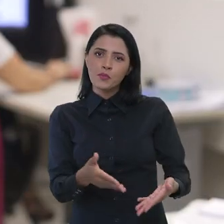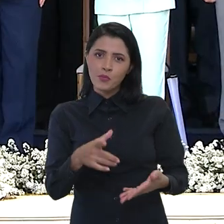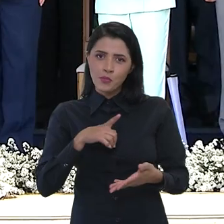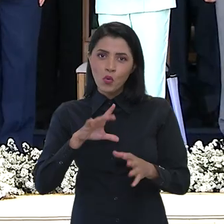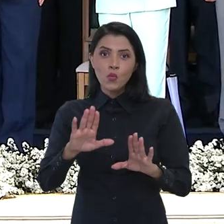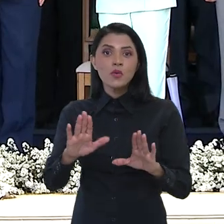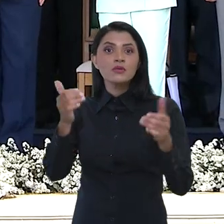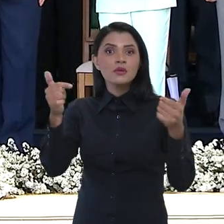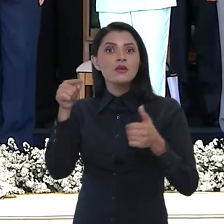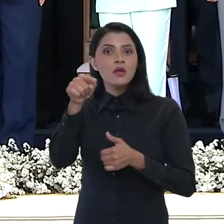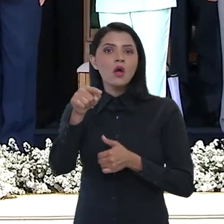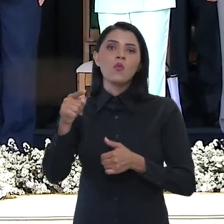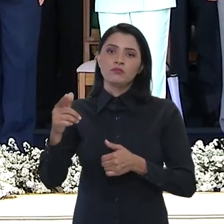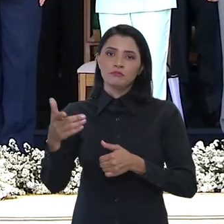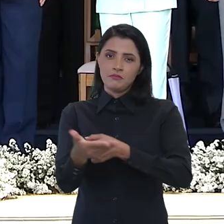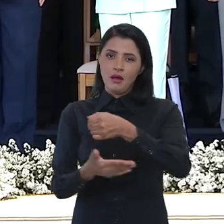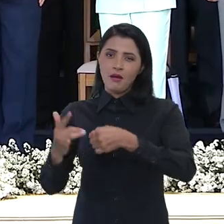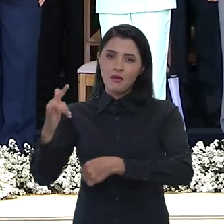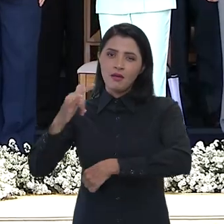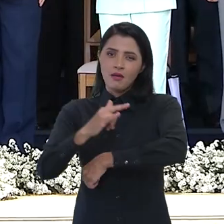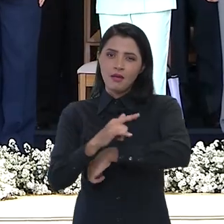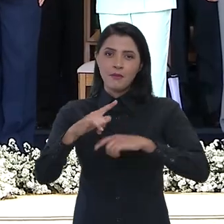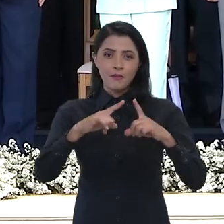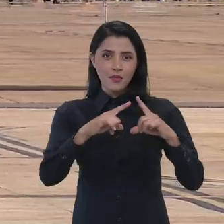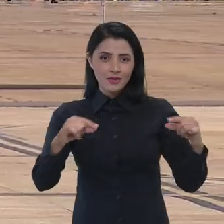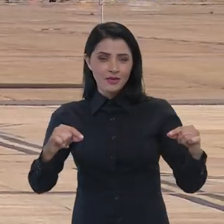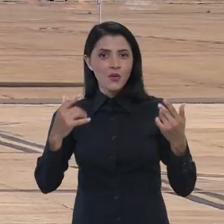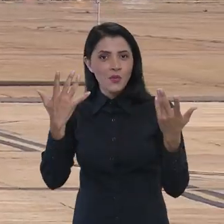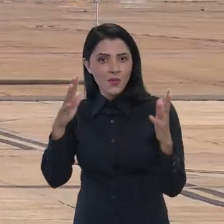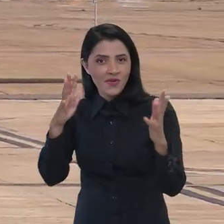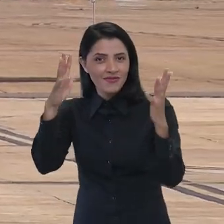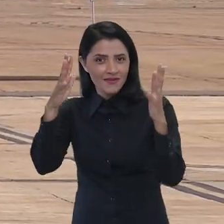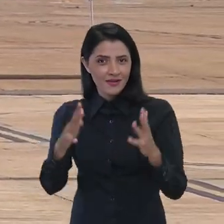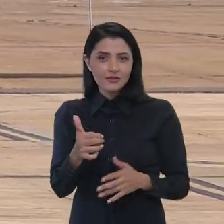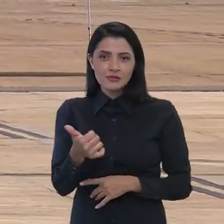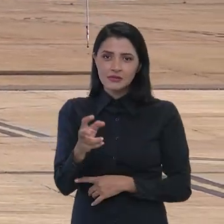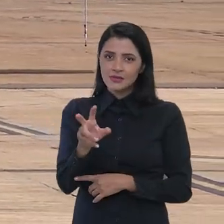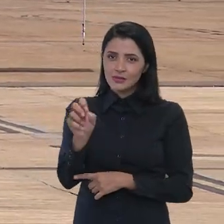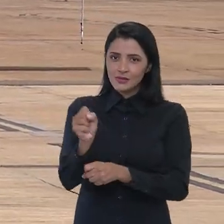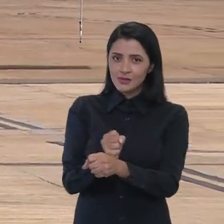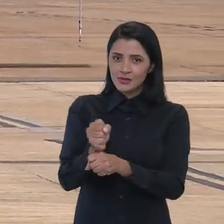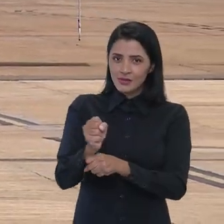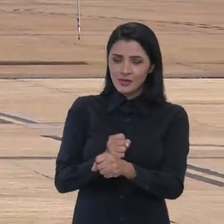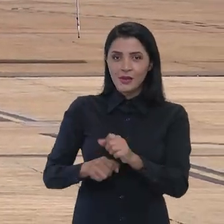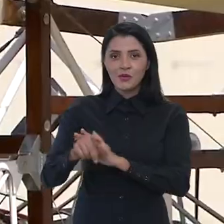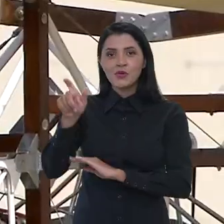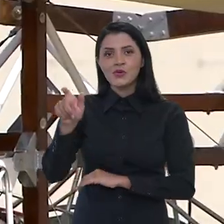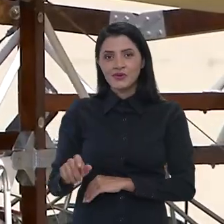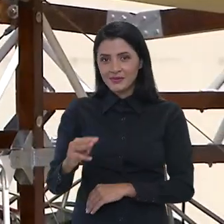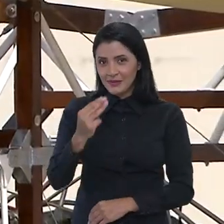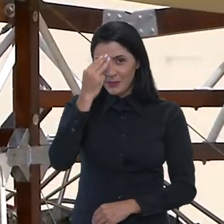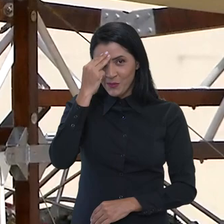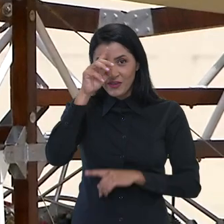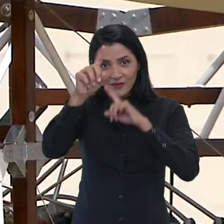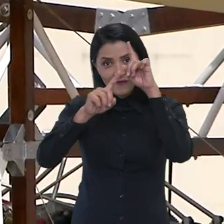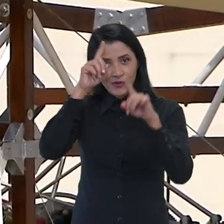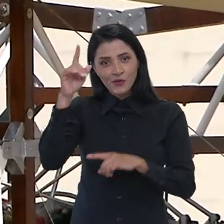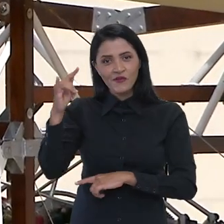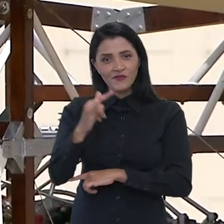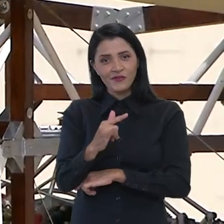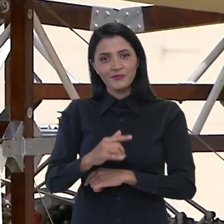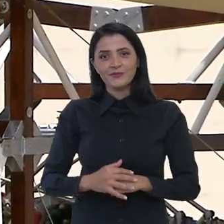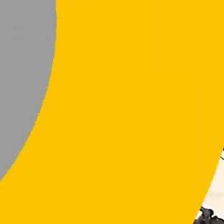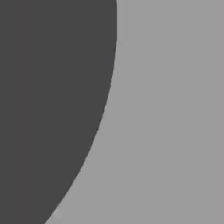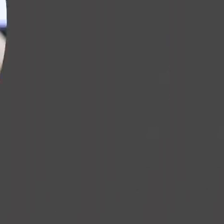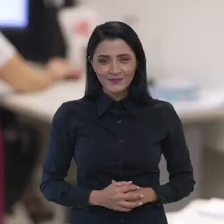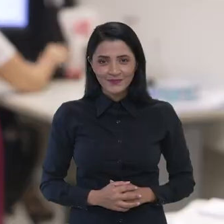participou de uma cerimônia na Base Aérea de Brasília em homenagem aos 150 anos de Santos Dumont, o inventor